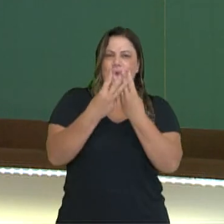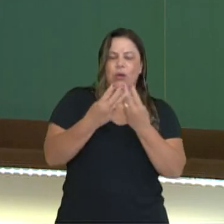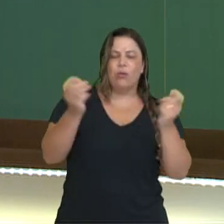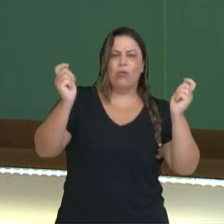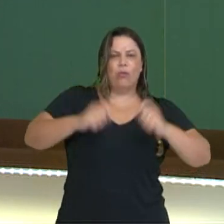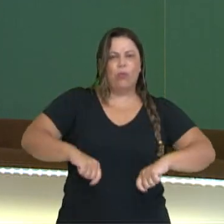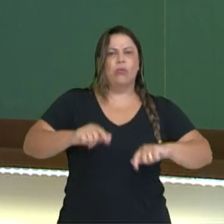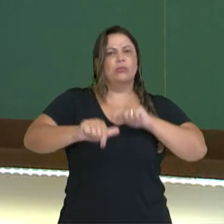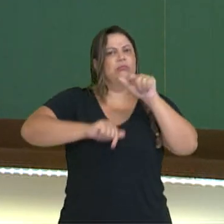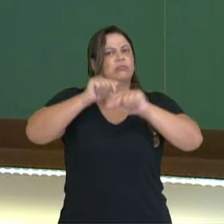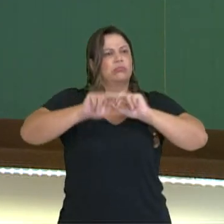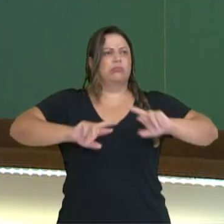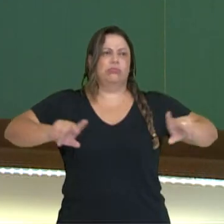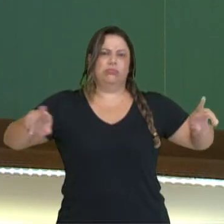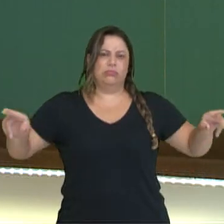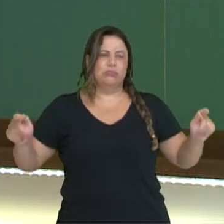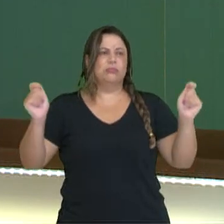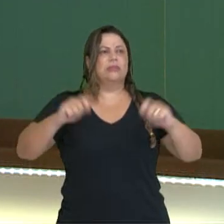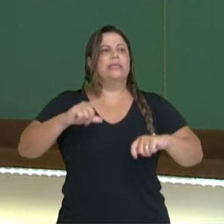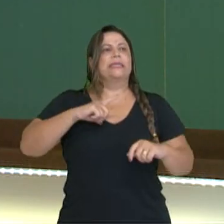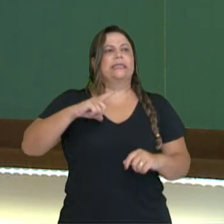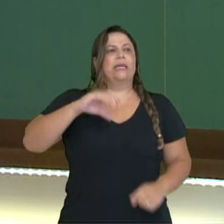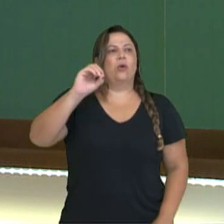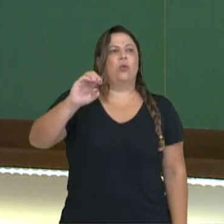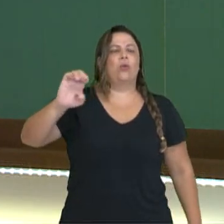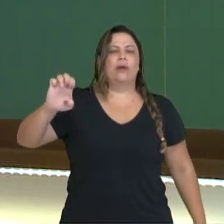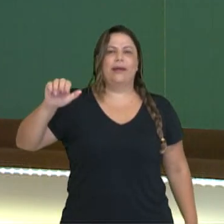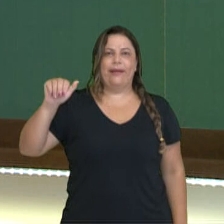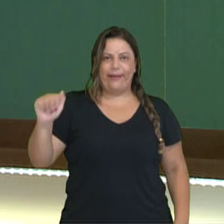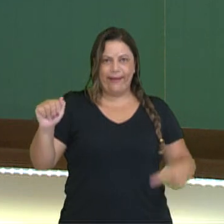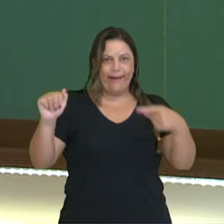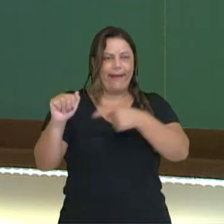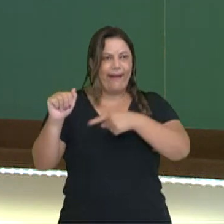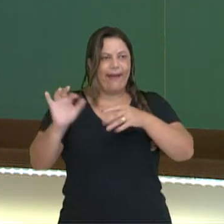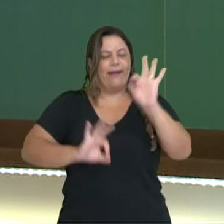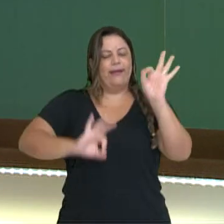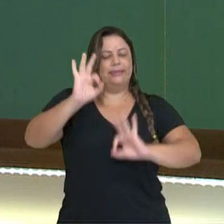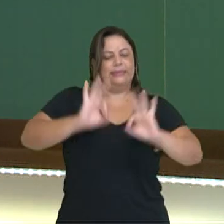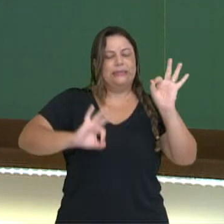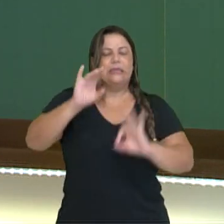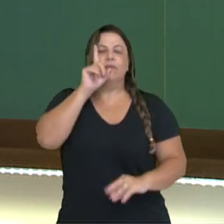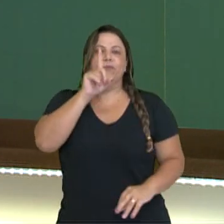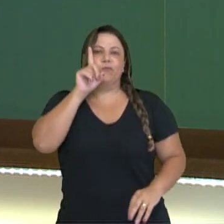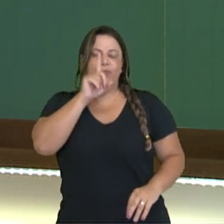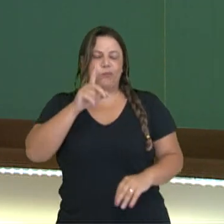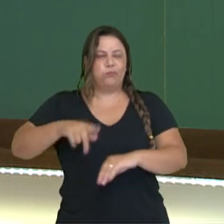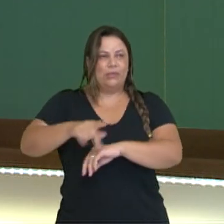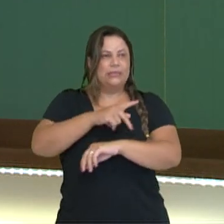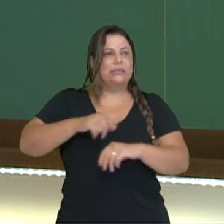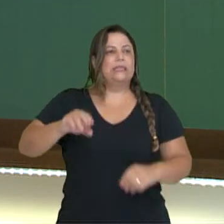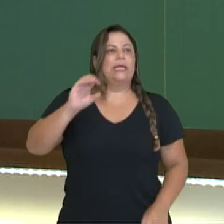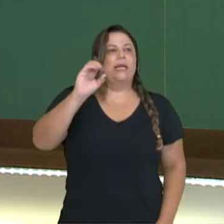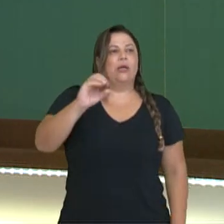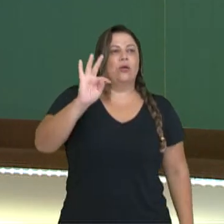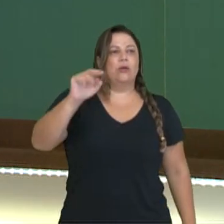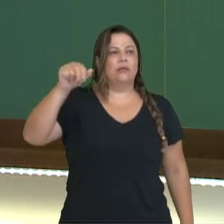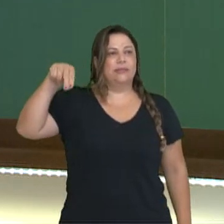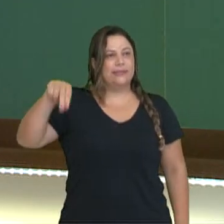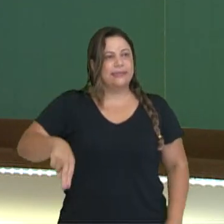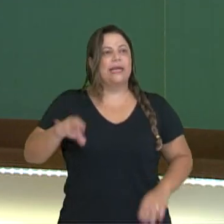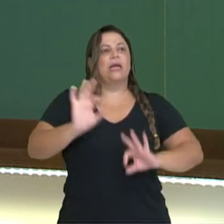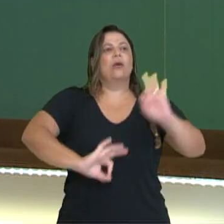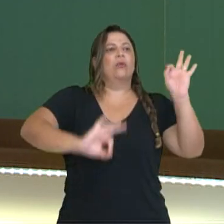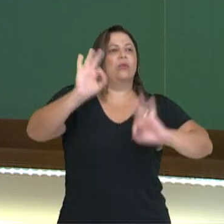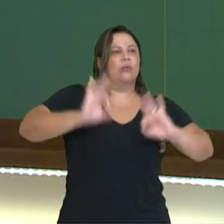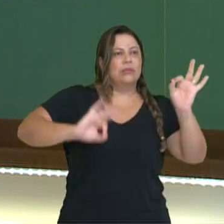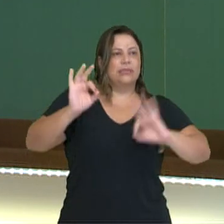específicas. Aqui nós vamos ter a OEA, Organização dos Estados Americanos, nós vamos ter a OTAN, que era uma organização